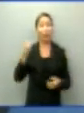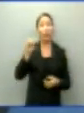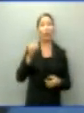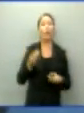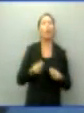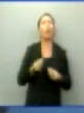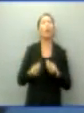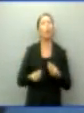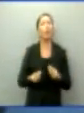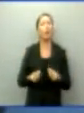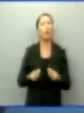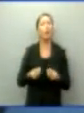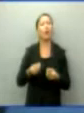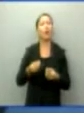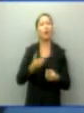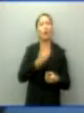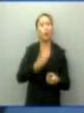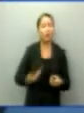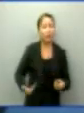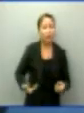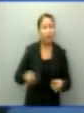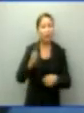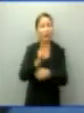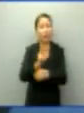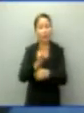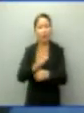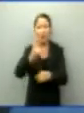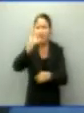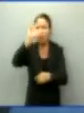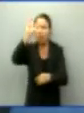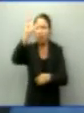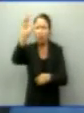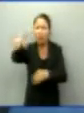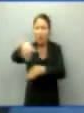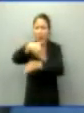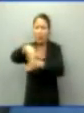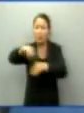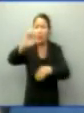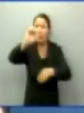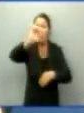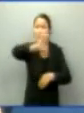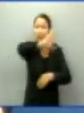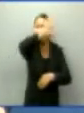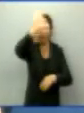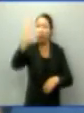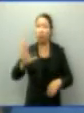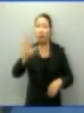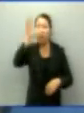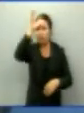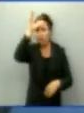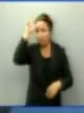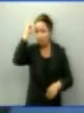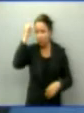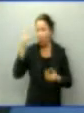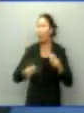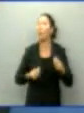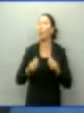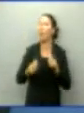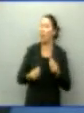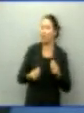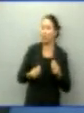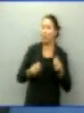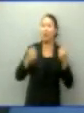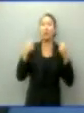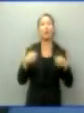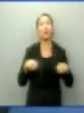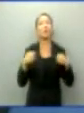conta de cuidar de todas as rodovias que estão merecendo atenção? Eu acredito que há